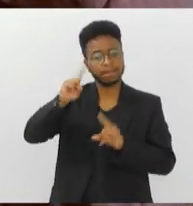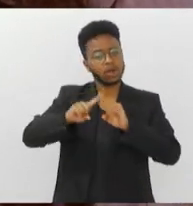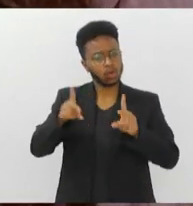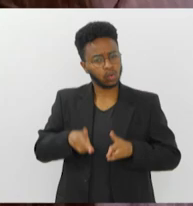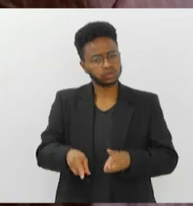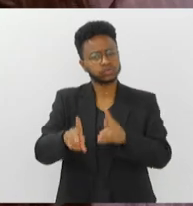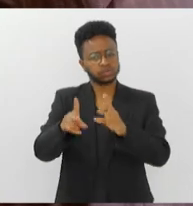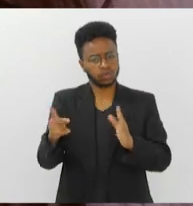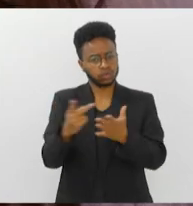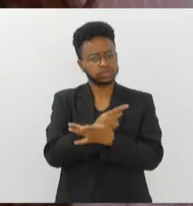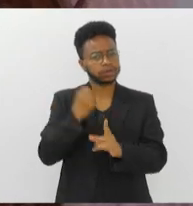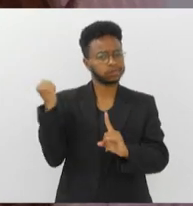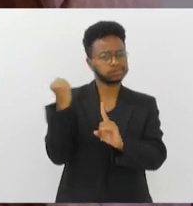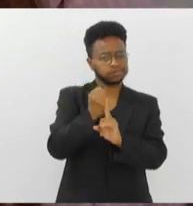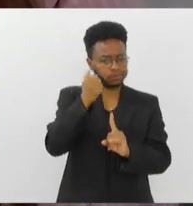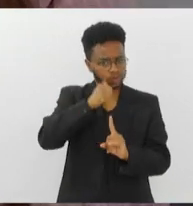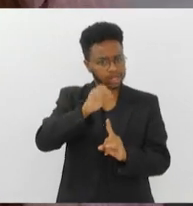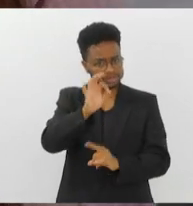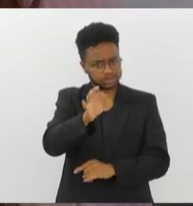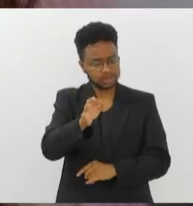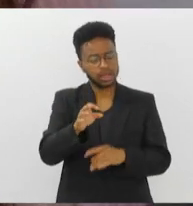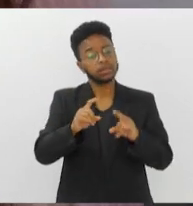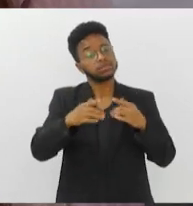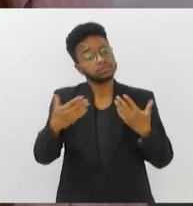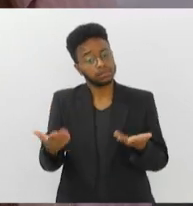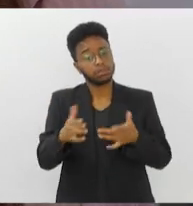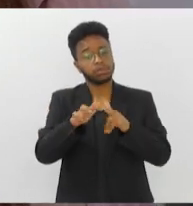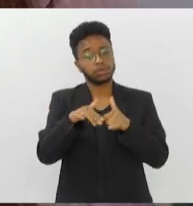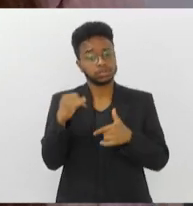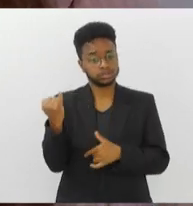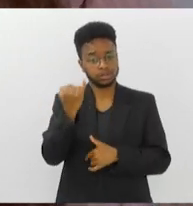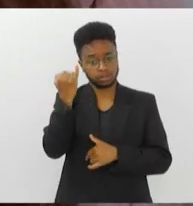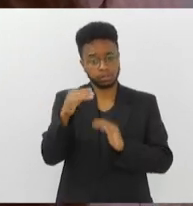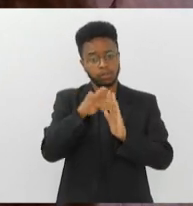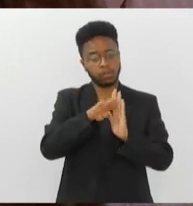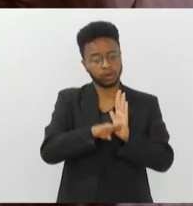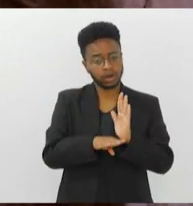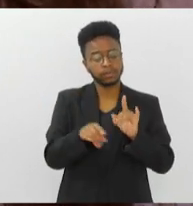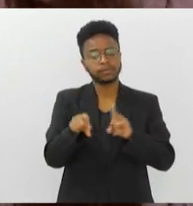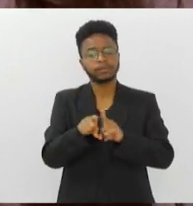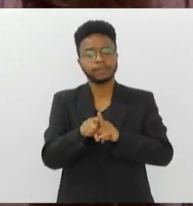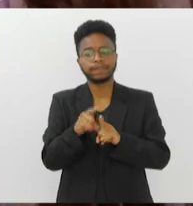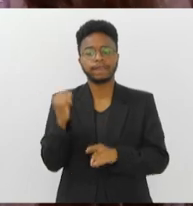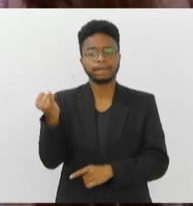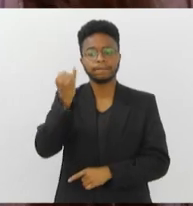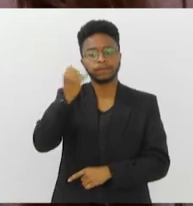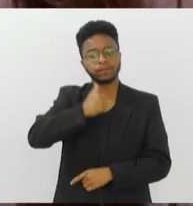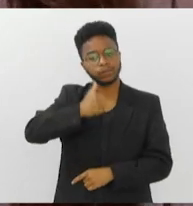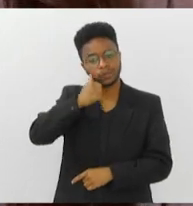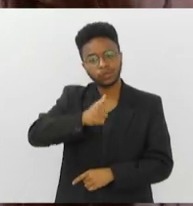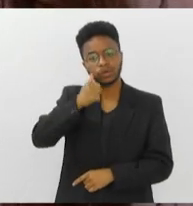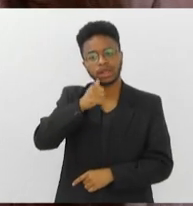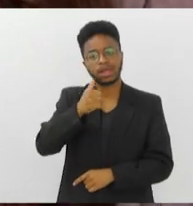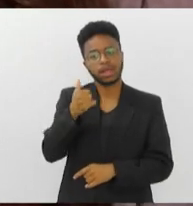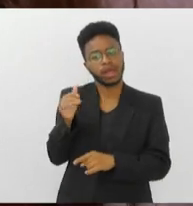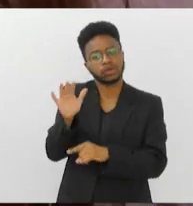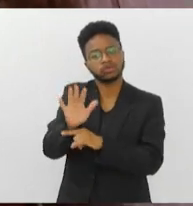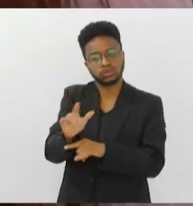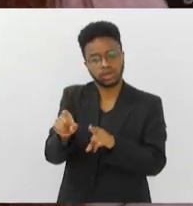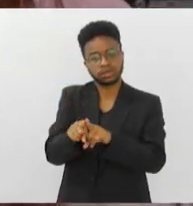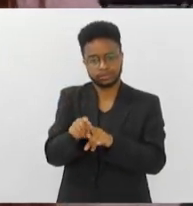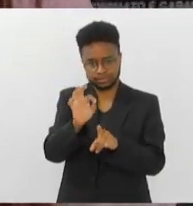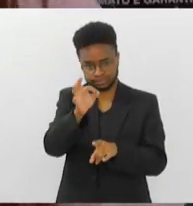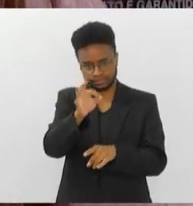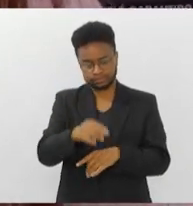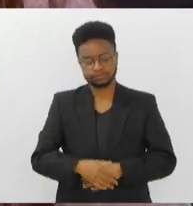Daí essa importância desse programa, a importância também das mulheres colaborarem também com ele?